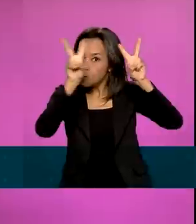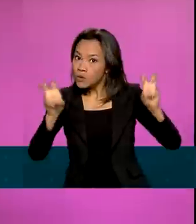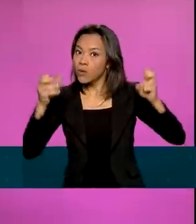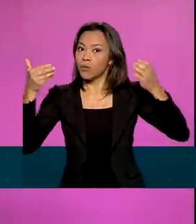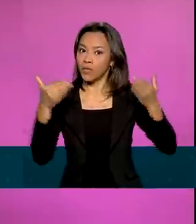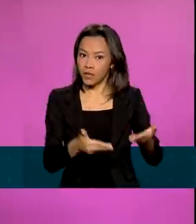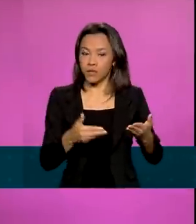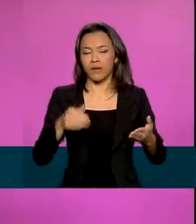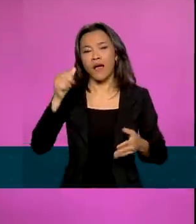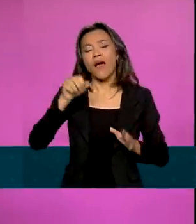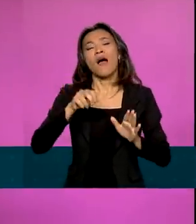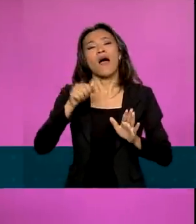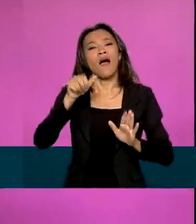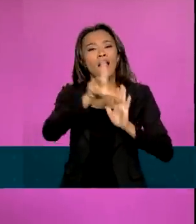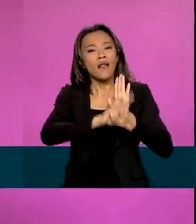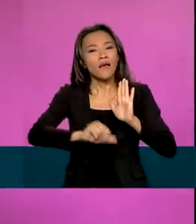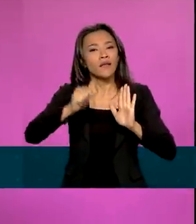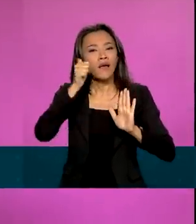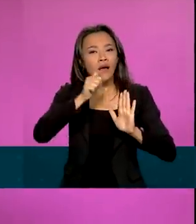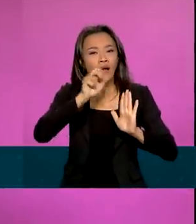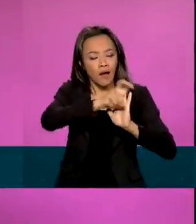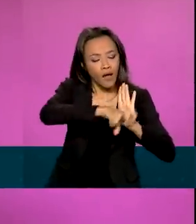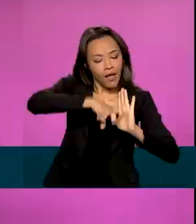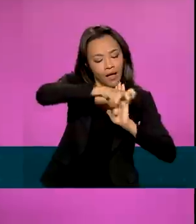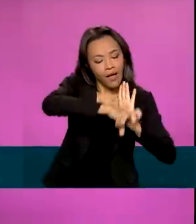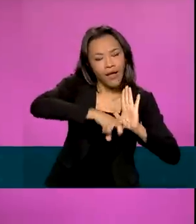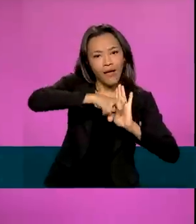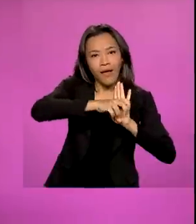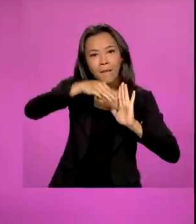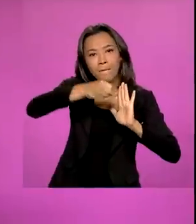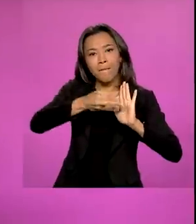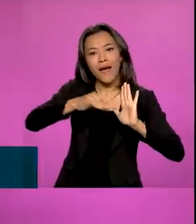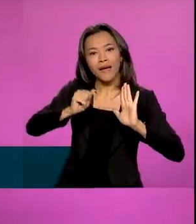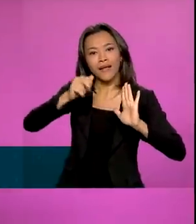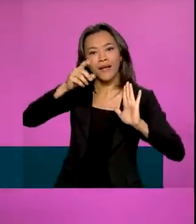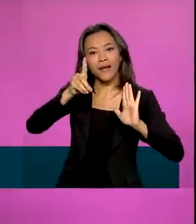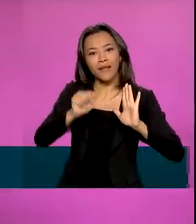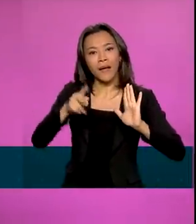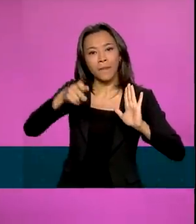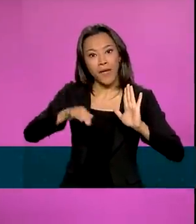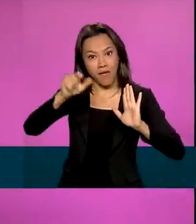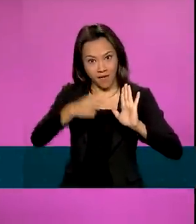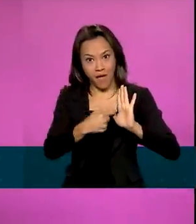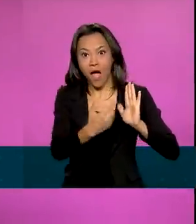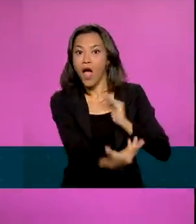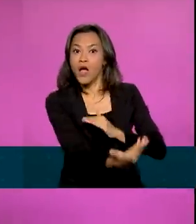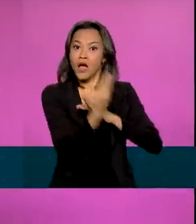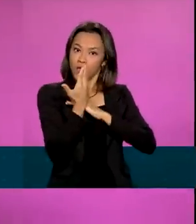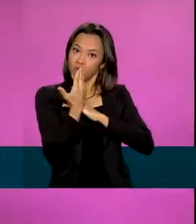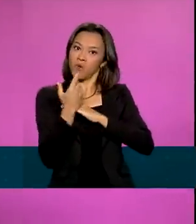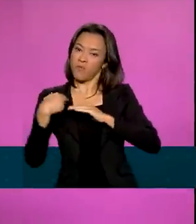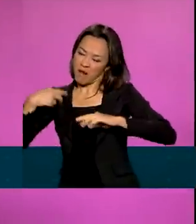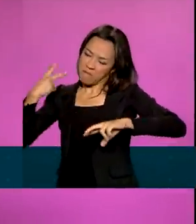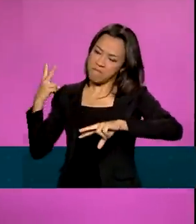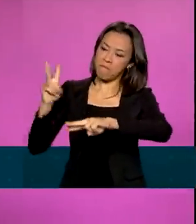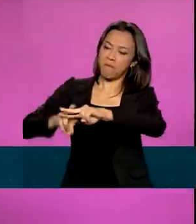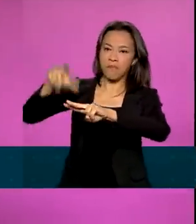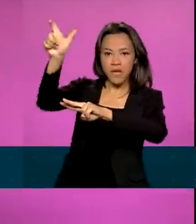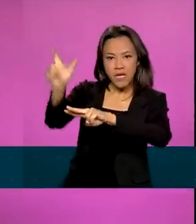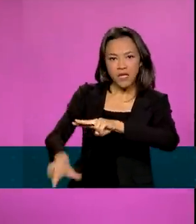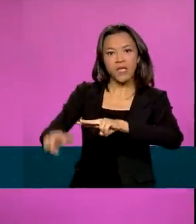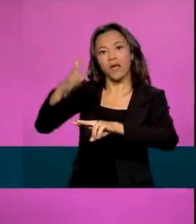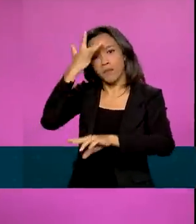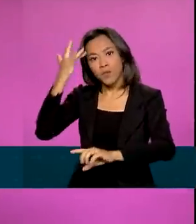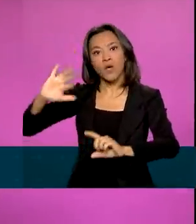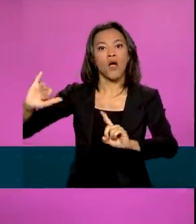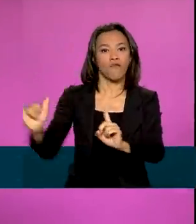2006 é um exemplo, já que veio para amparar a vítima e prender o agressor. Mas ainda há um grande